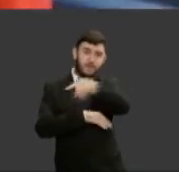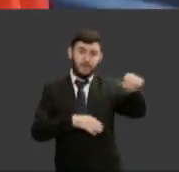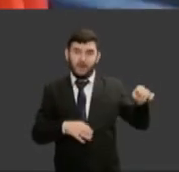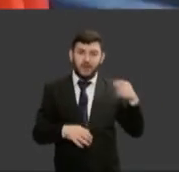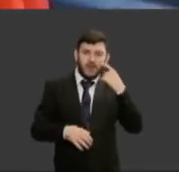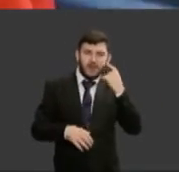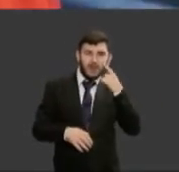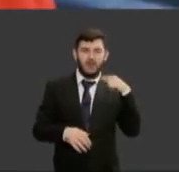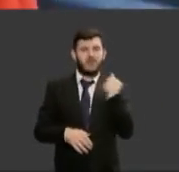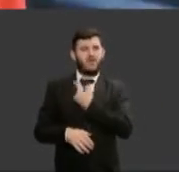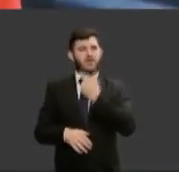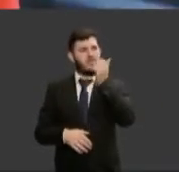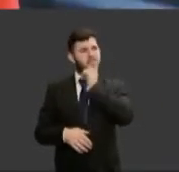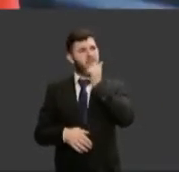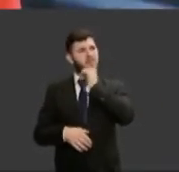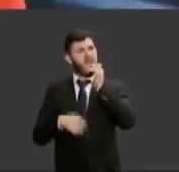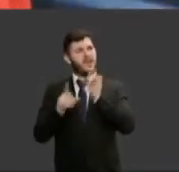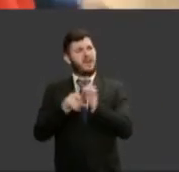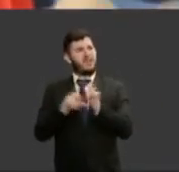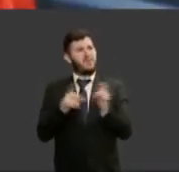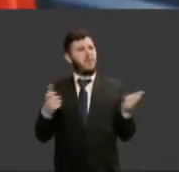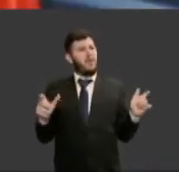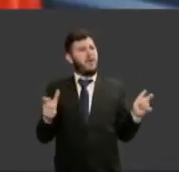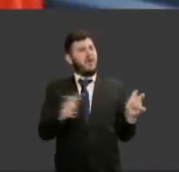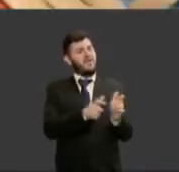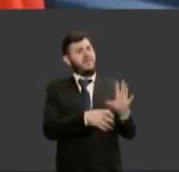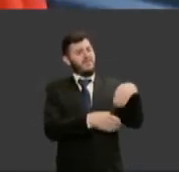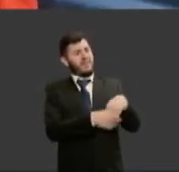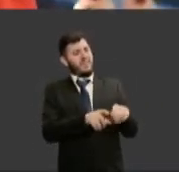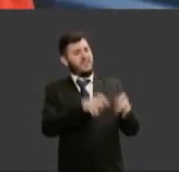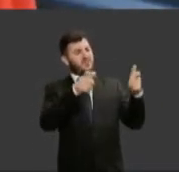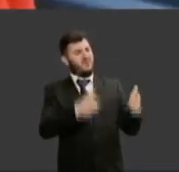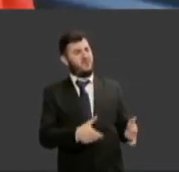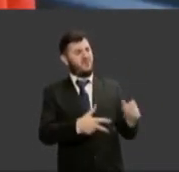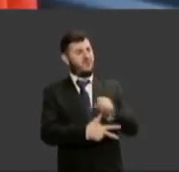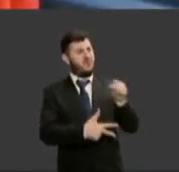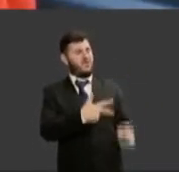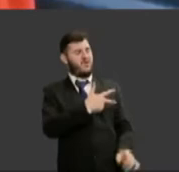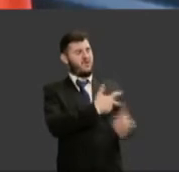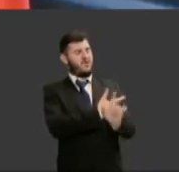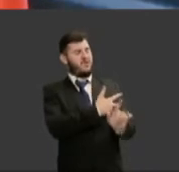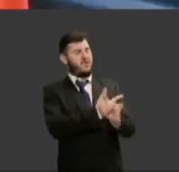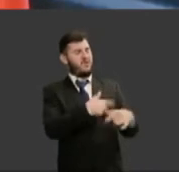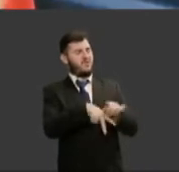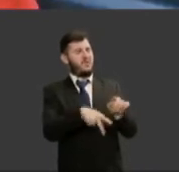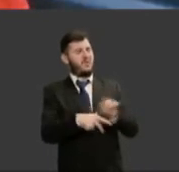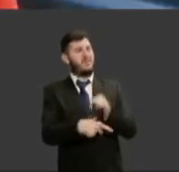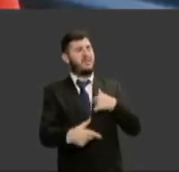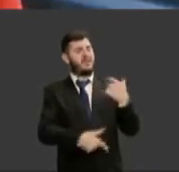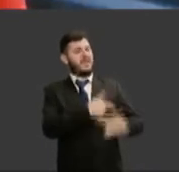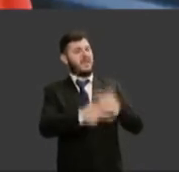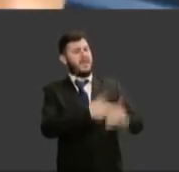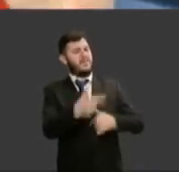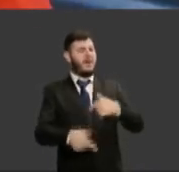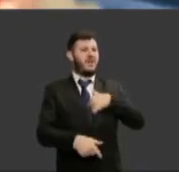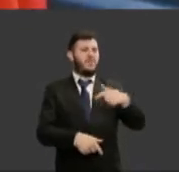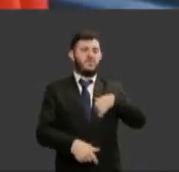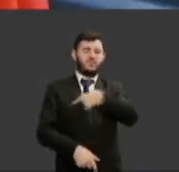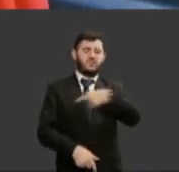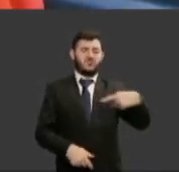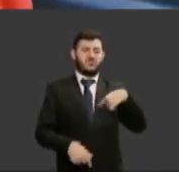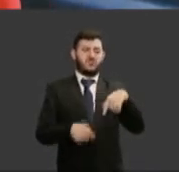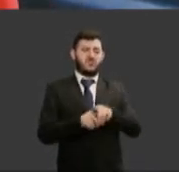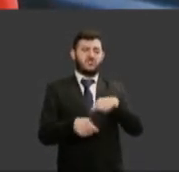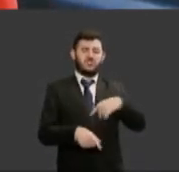somos minoria nas casas legislativas somos minoria nos cargos de comando do nosso país infelizmente o